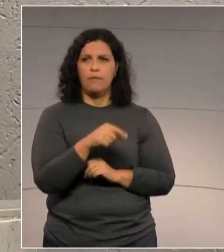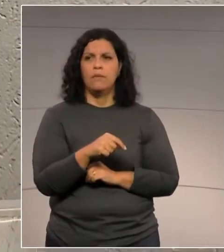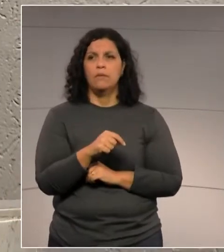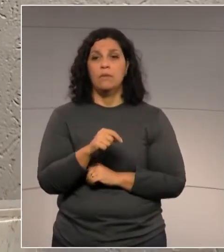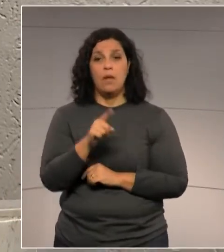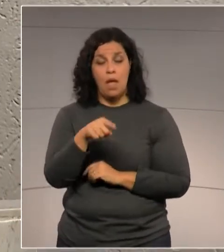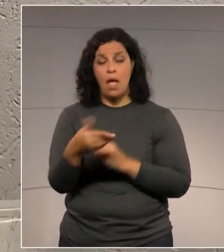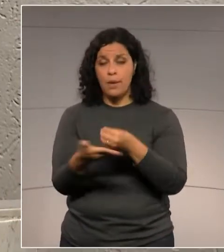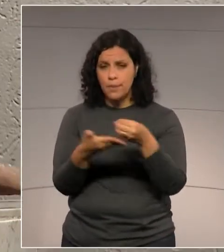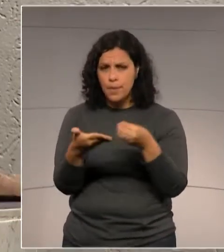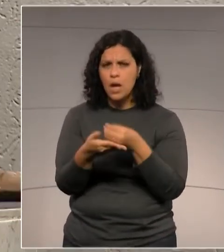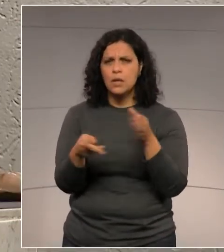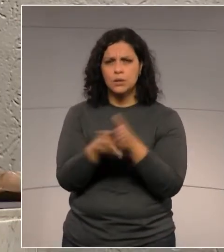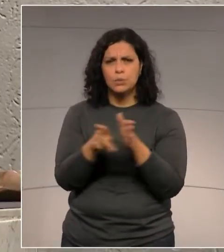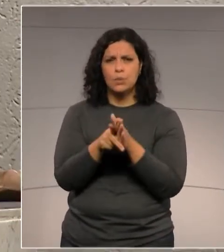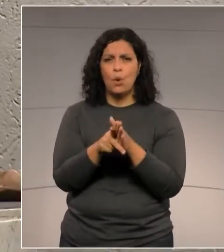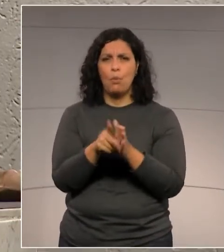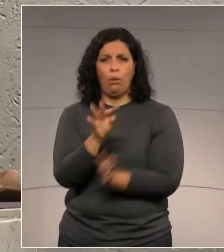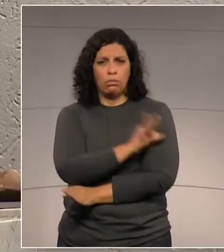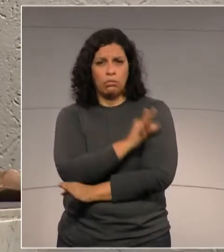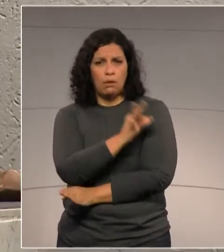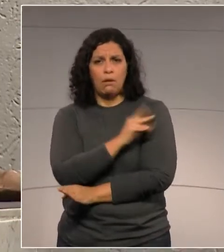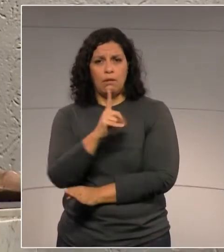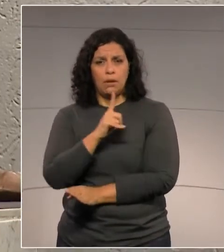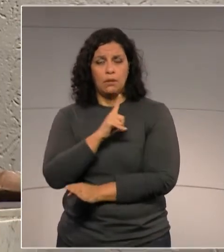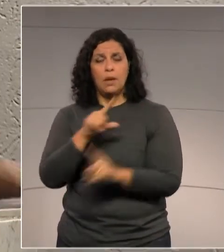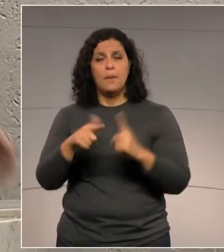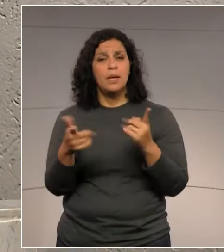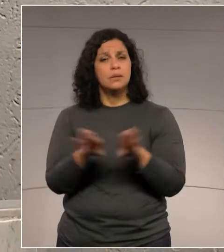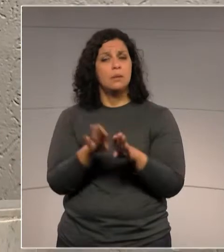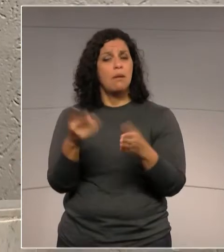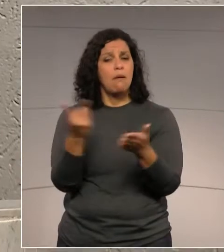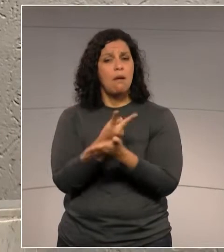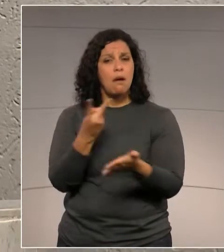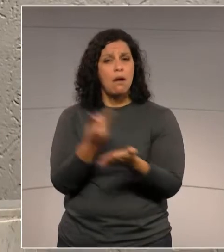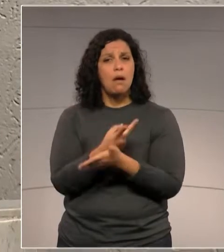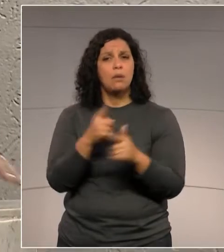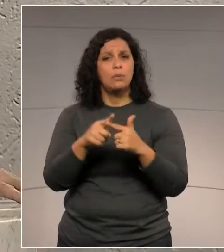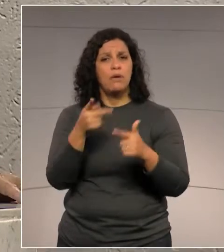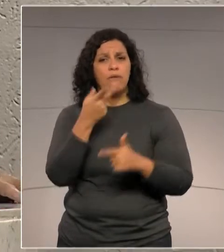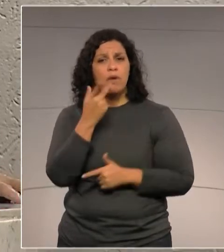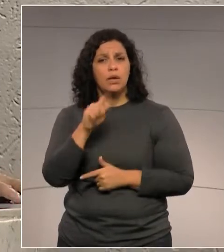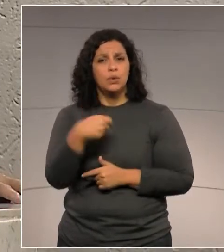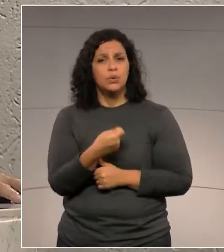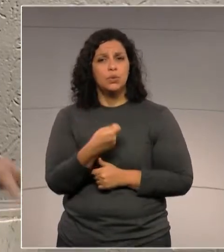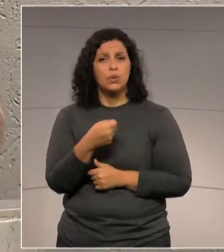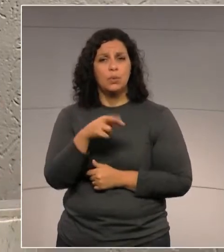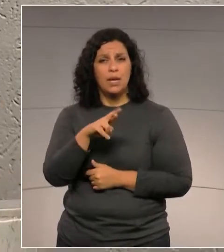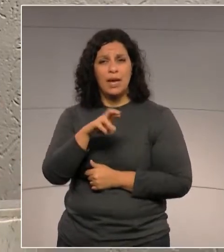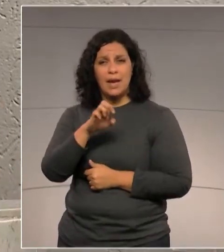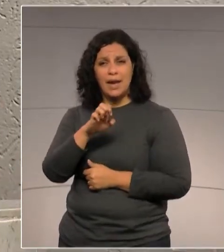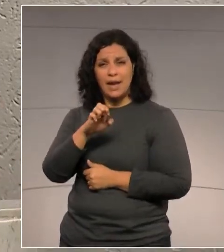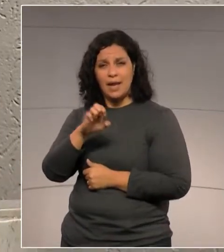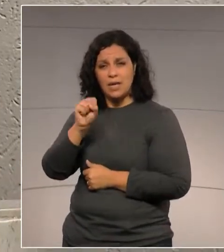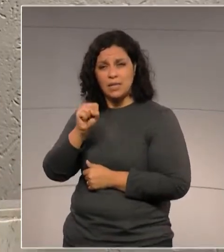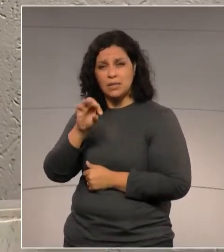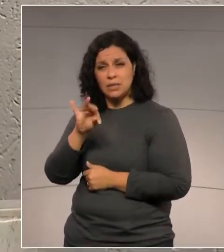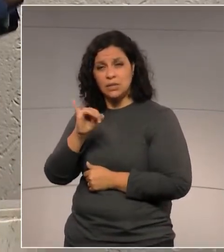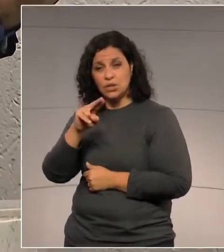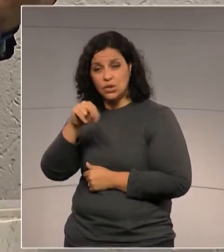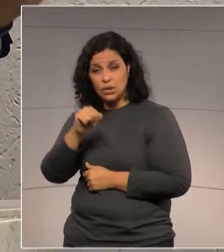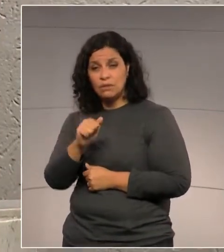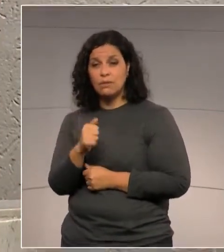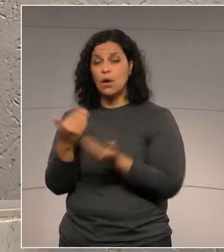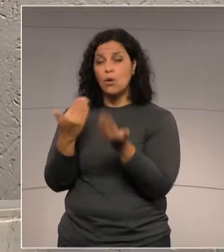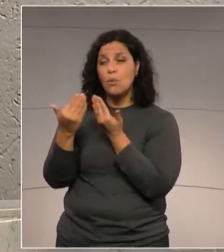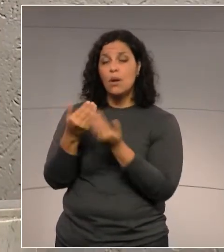muito embora fundamentada tecnicamente, ela incorre no erro justamente de tratar a restinga ainda como tratava o antigo